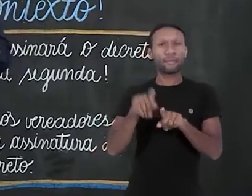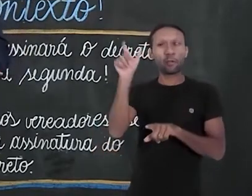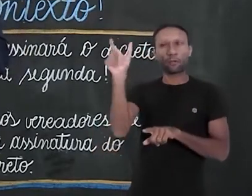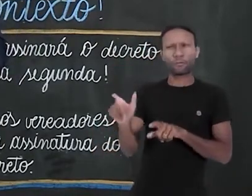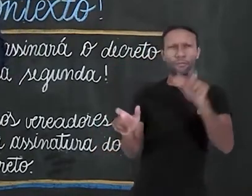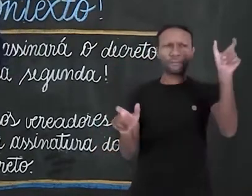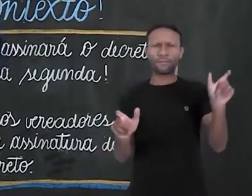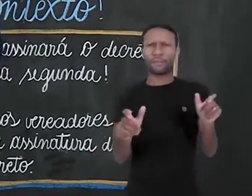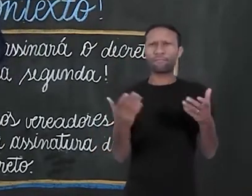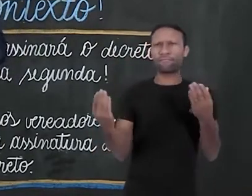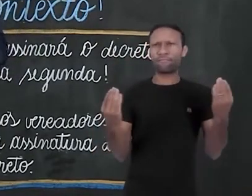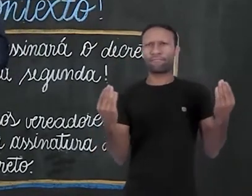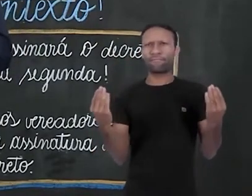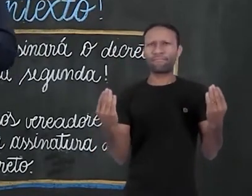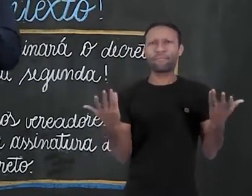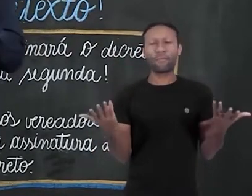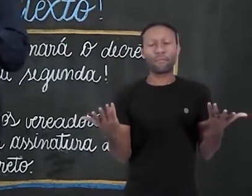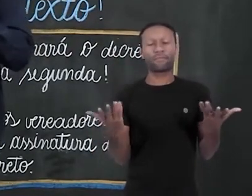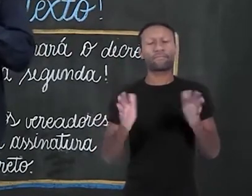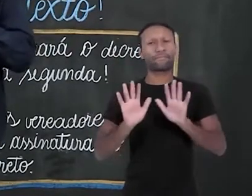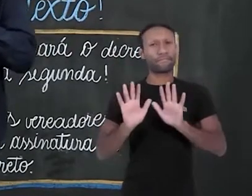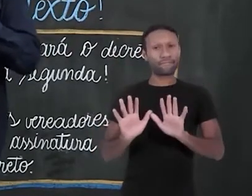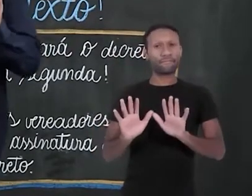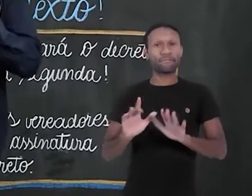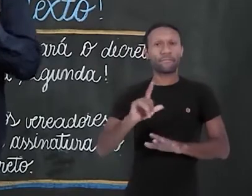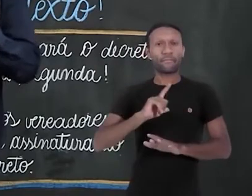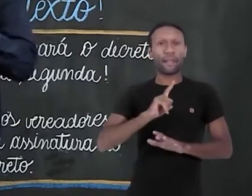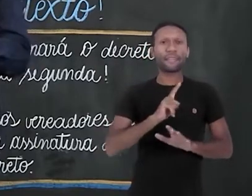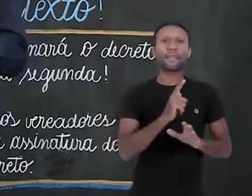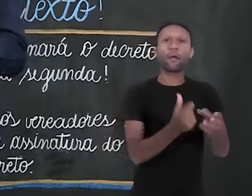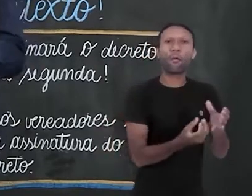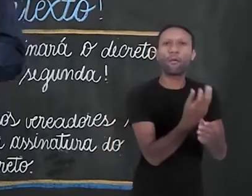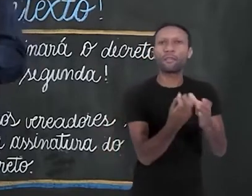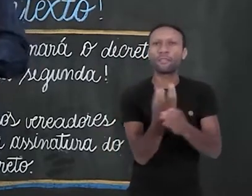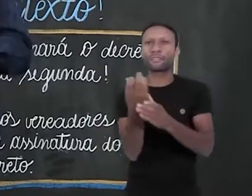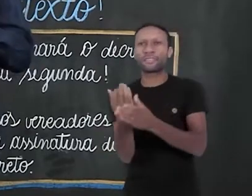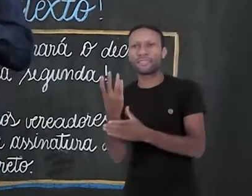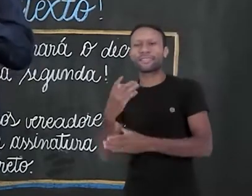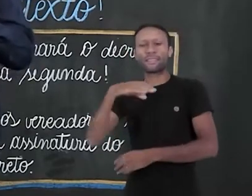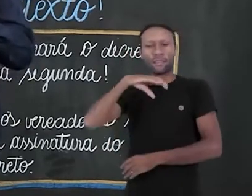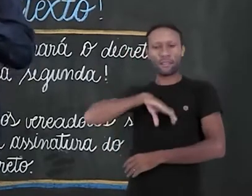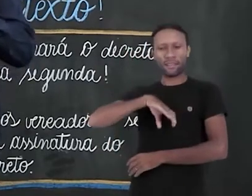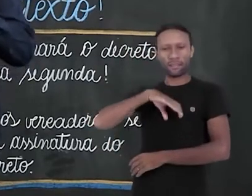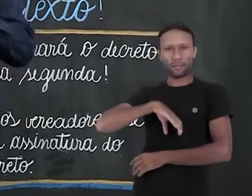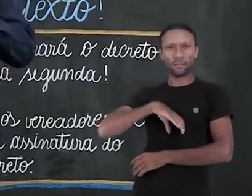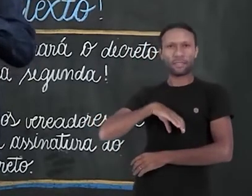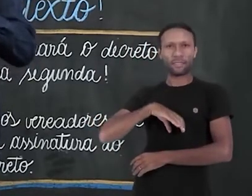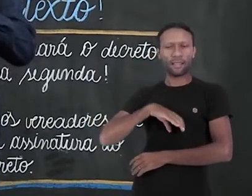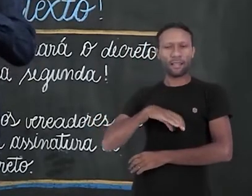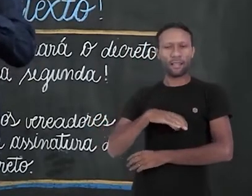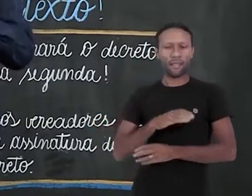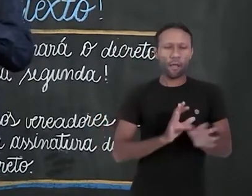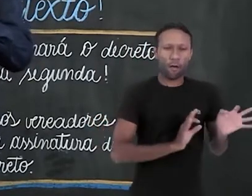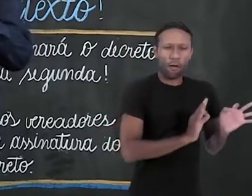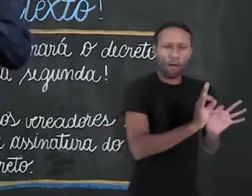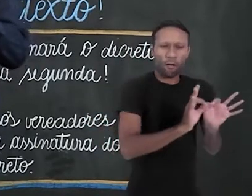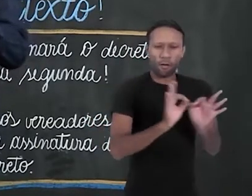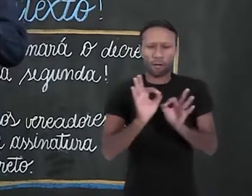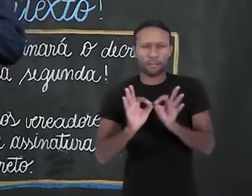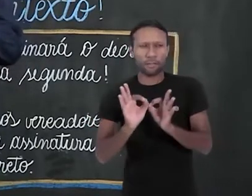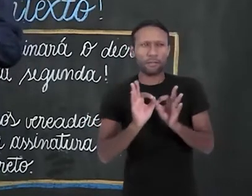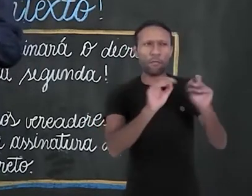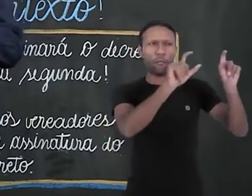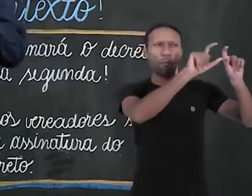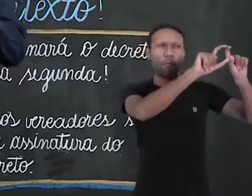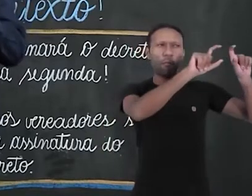de sujeito, verbo e objeto. Ou seja, existe uma construção típica da língua que predetermina que eu construa uma frase,